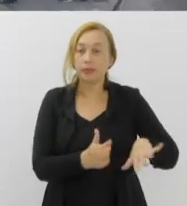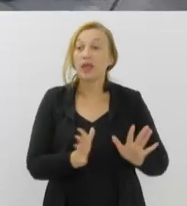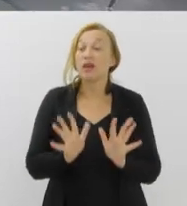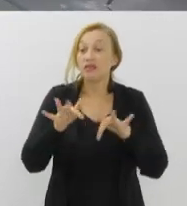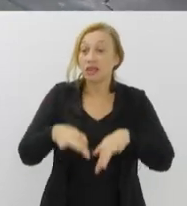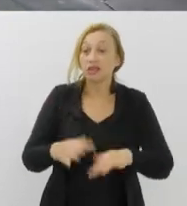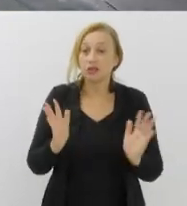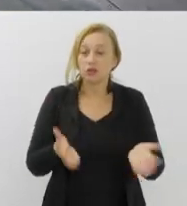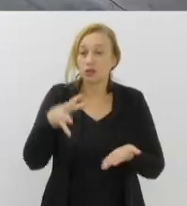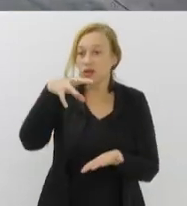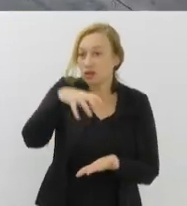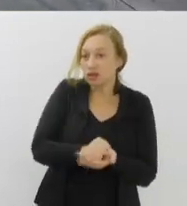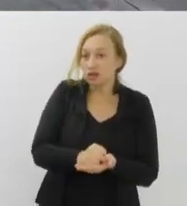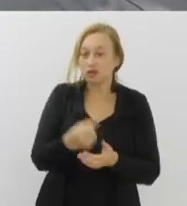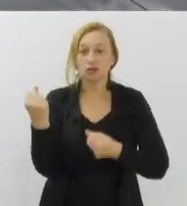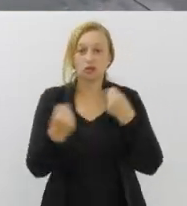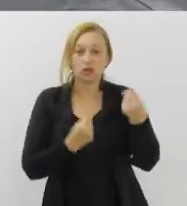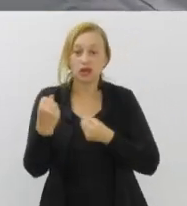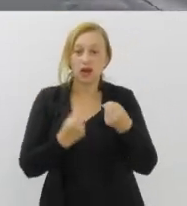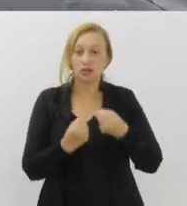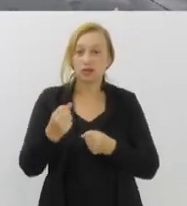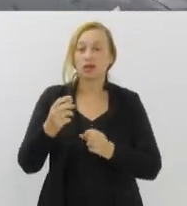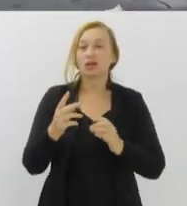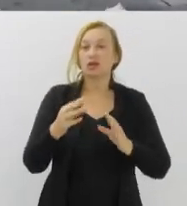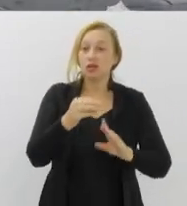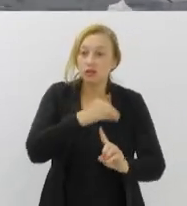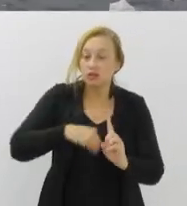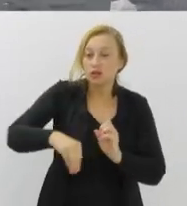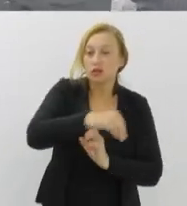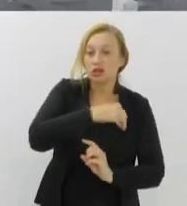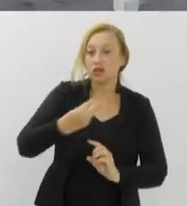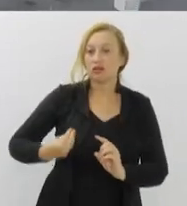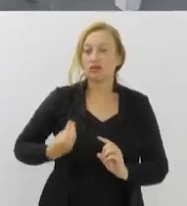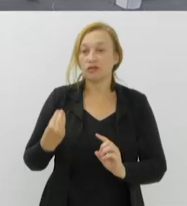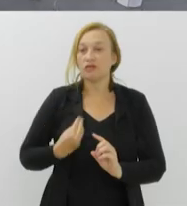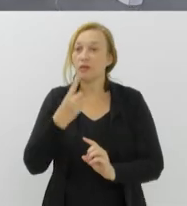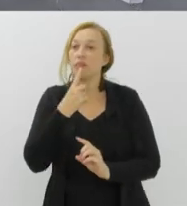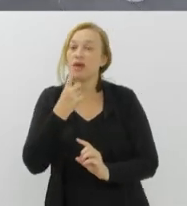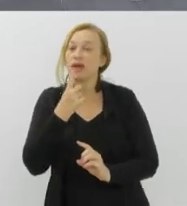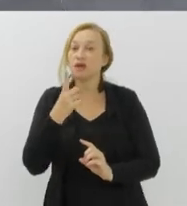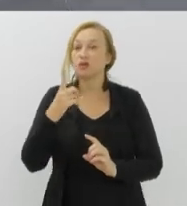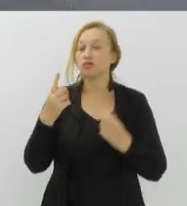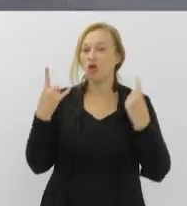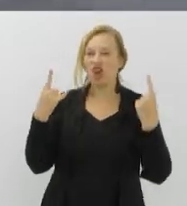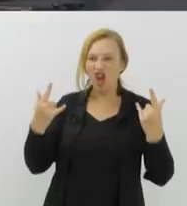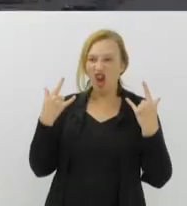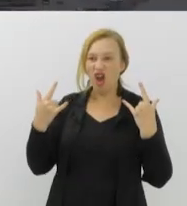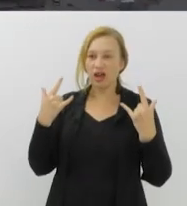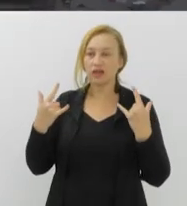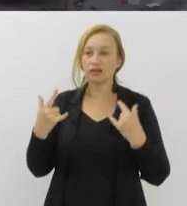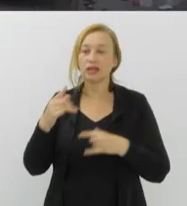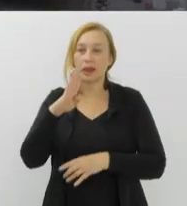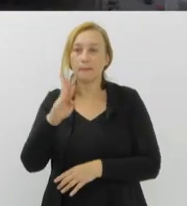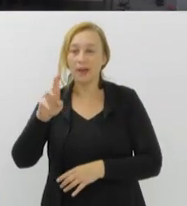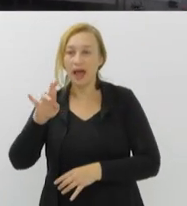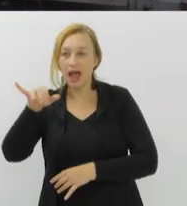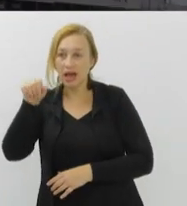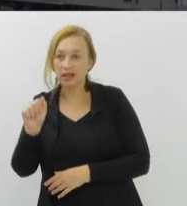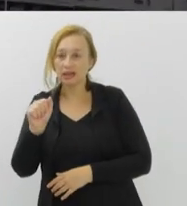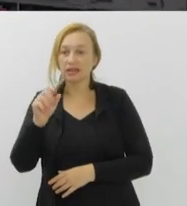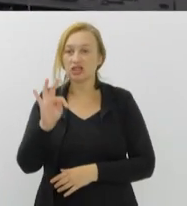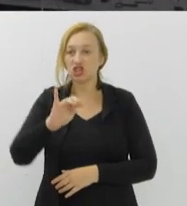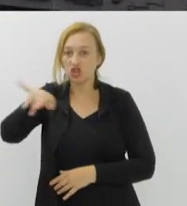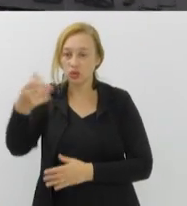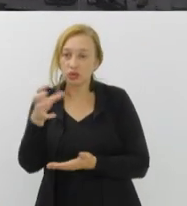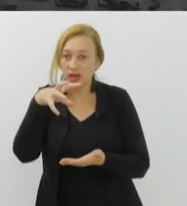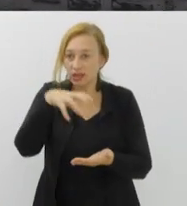hoje o cadastramento dos carros de moradores do entorno do local onde vai acontecer o Rock in Rio, na Barra da Tijuca. As vias de acesso ao Parque Olímpico